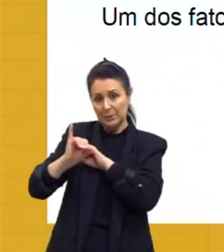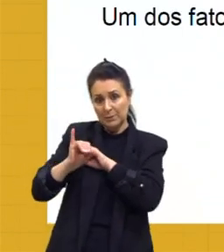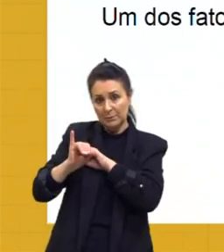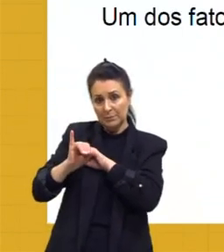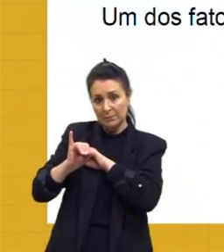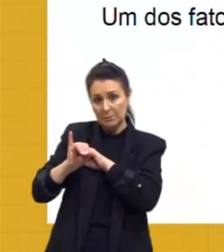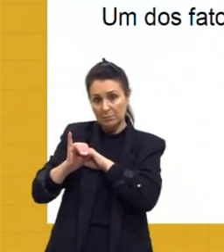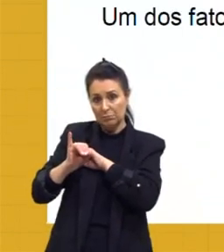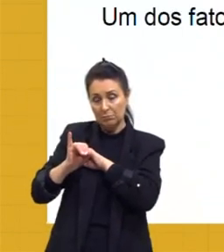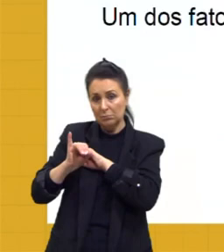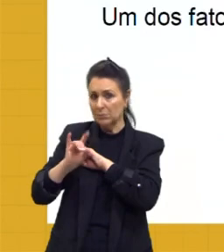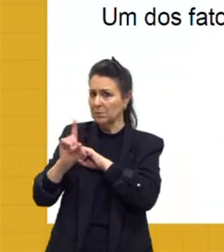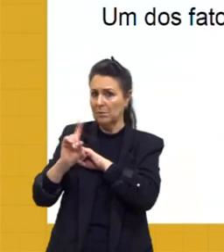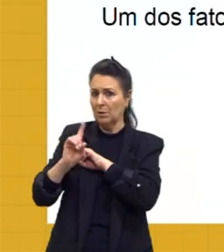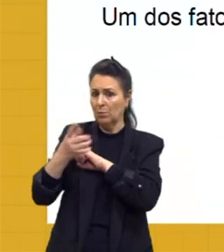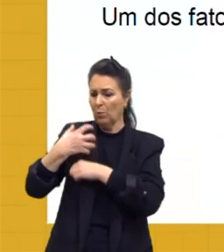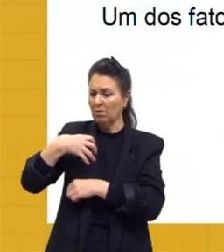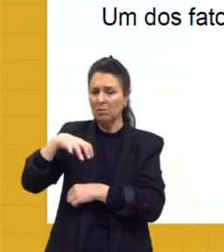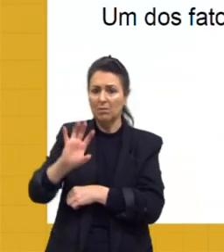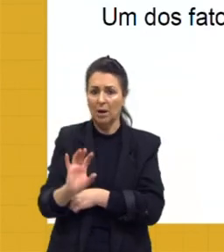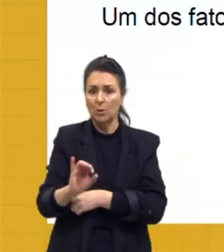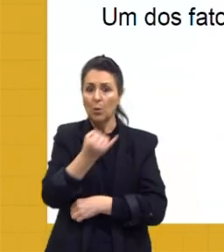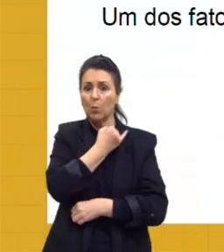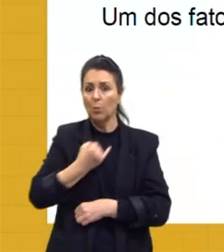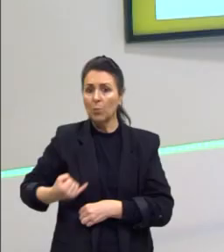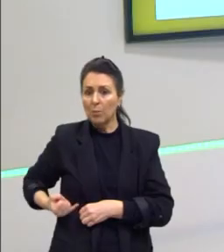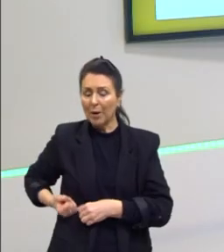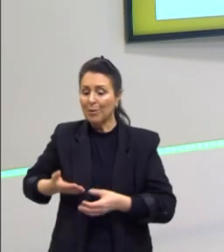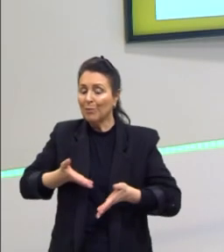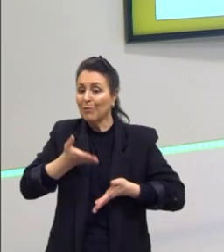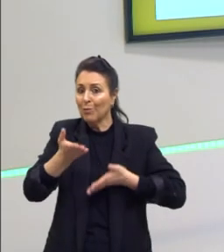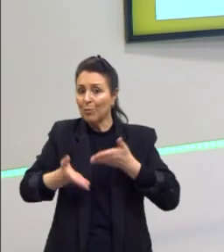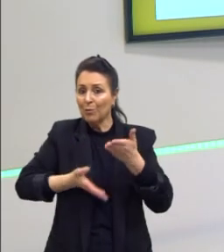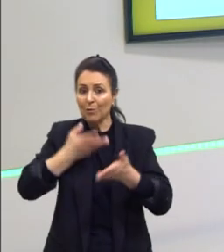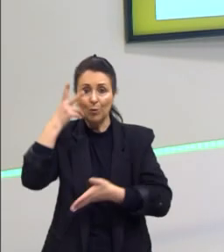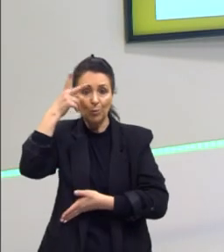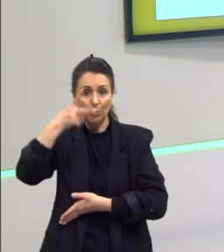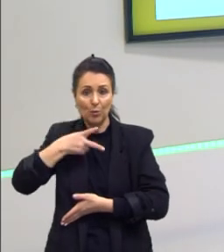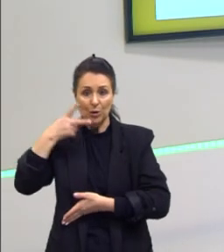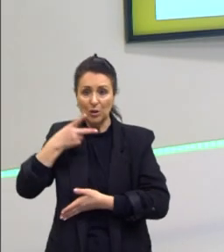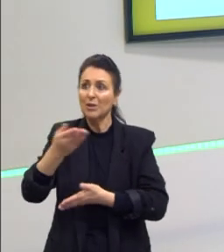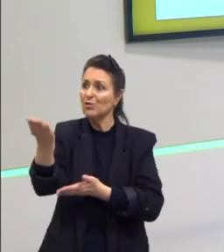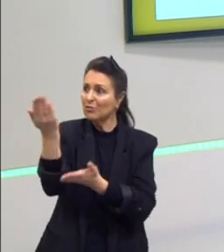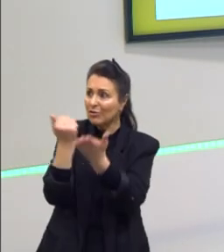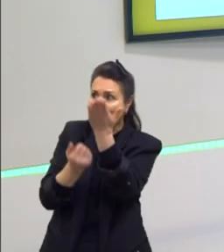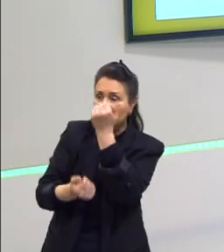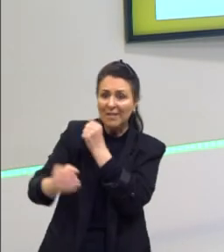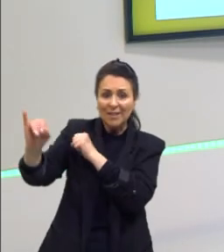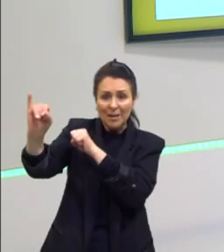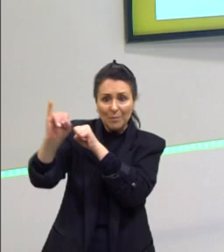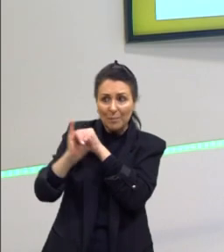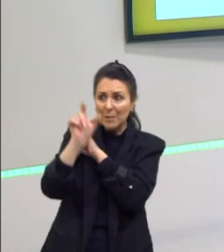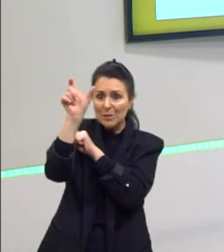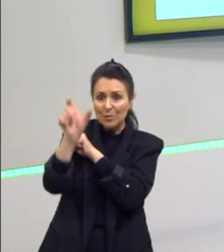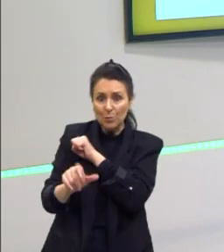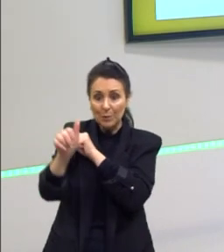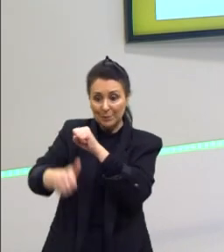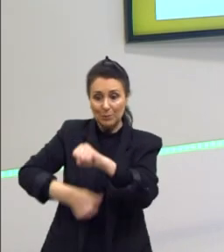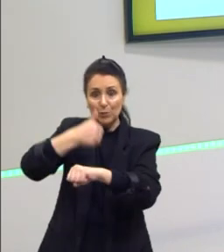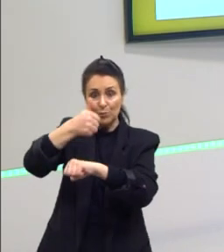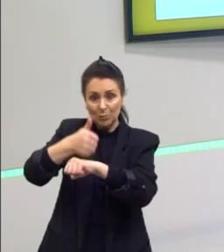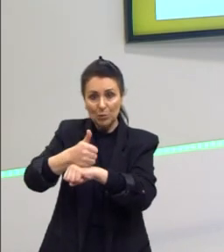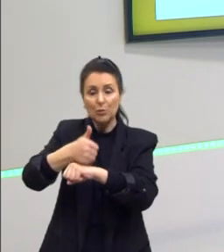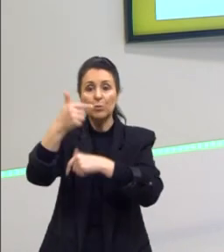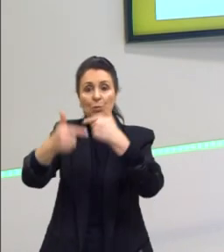Pelo contrário, o império estava promovendo políticas de imigração para substituir a mão de obra